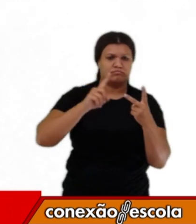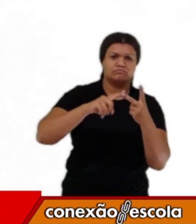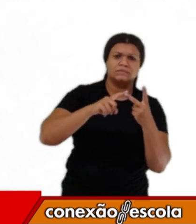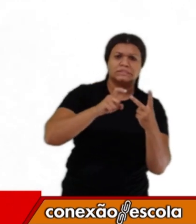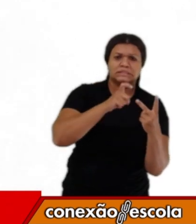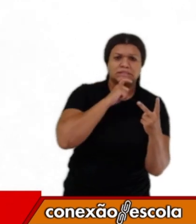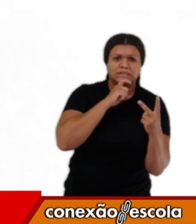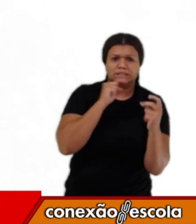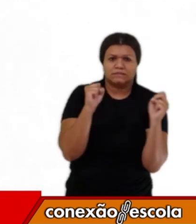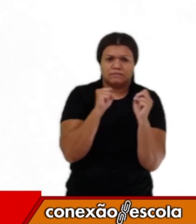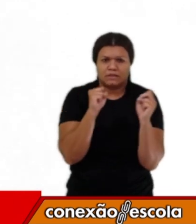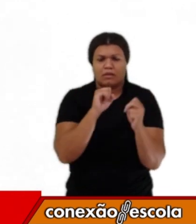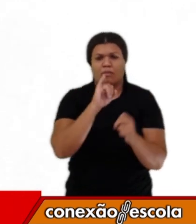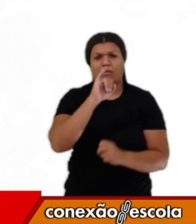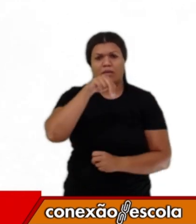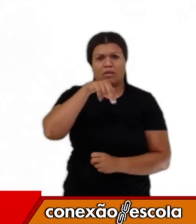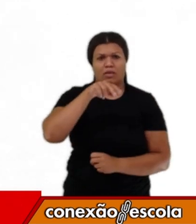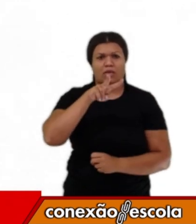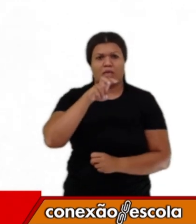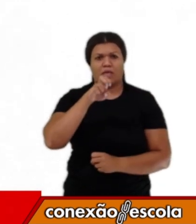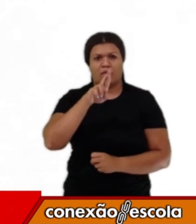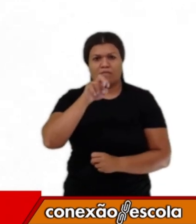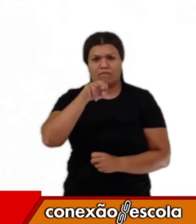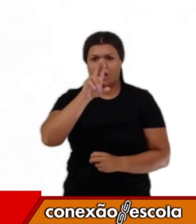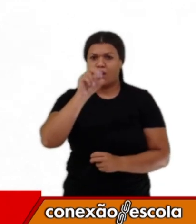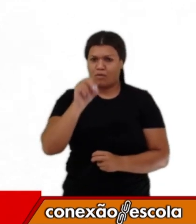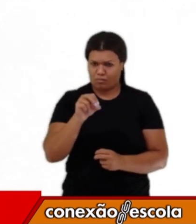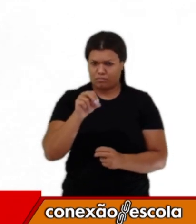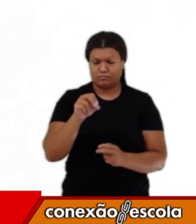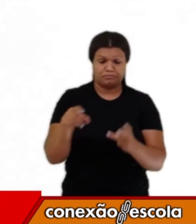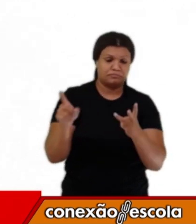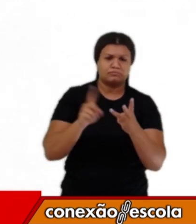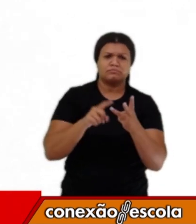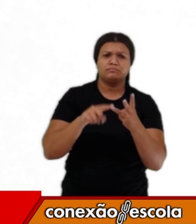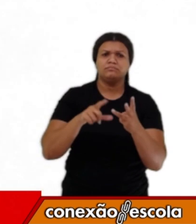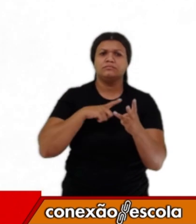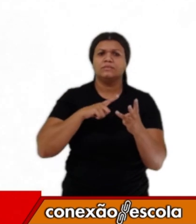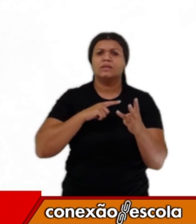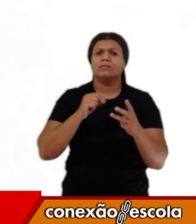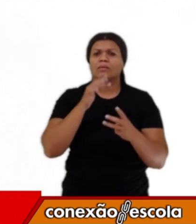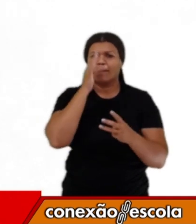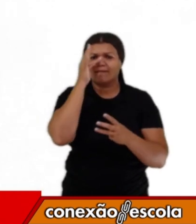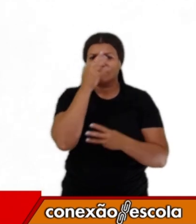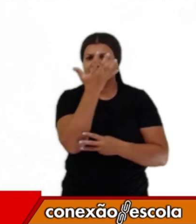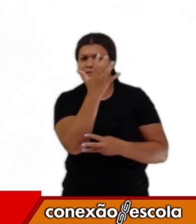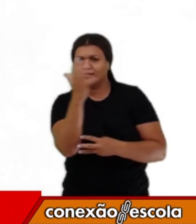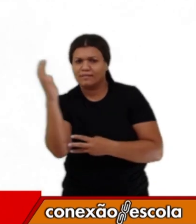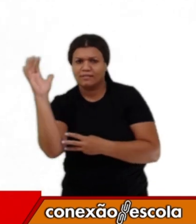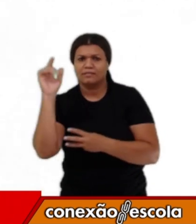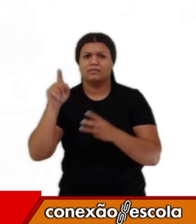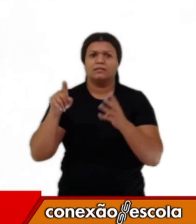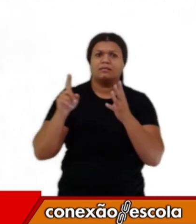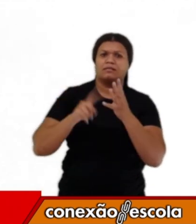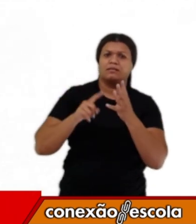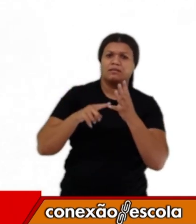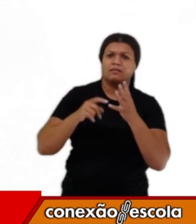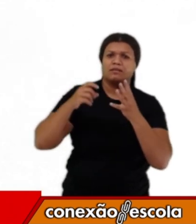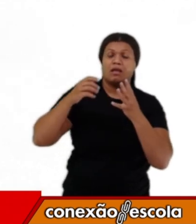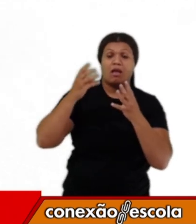estações, a primavera e o outono, são conhecidas como estações transitórias,